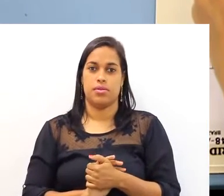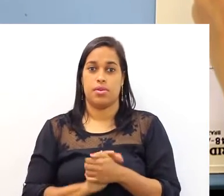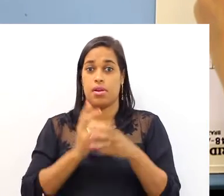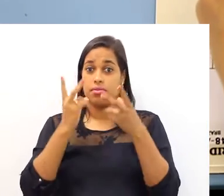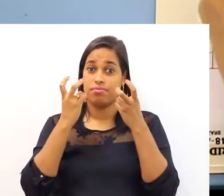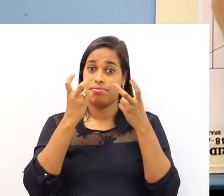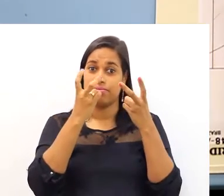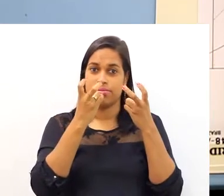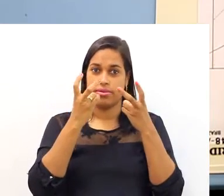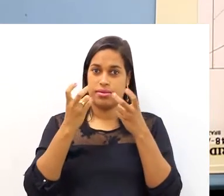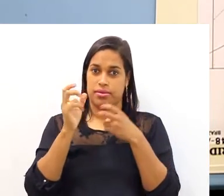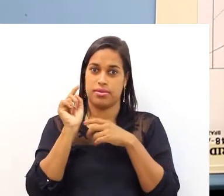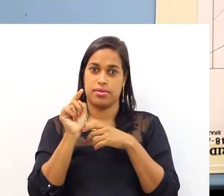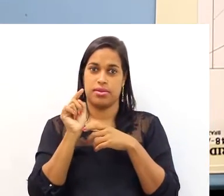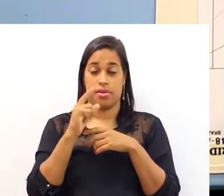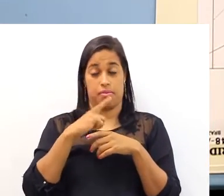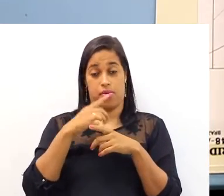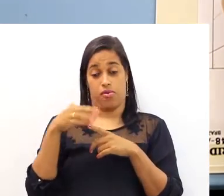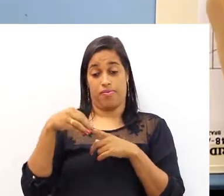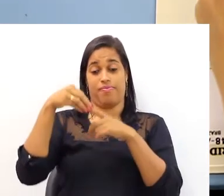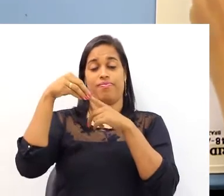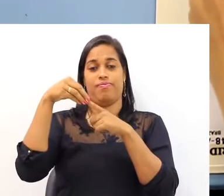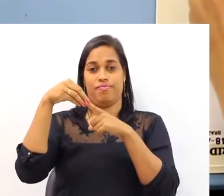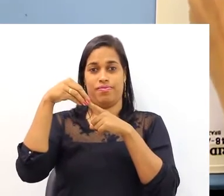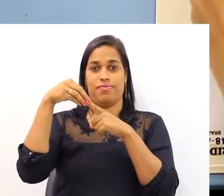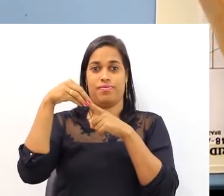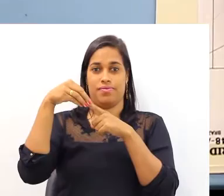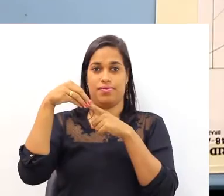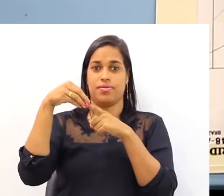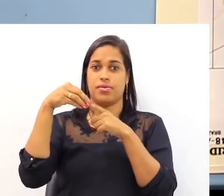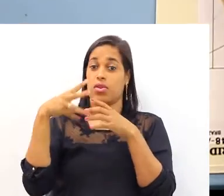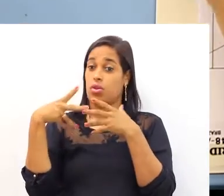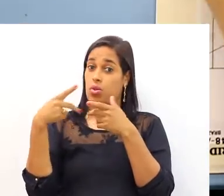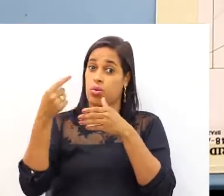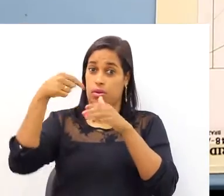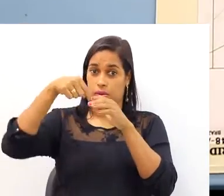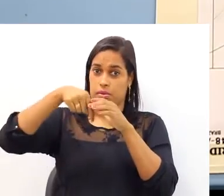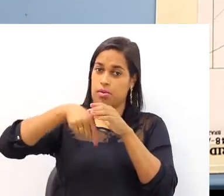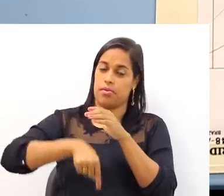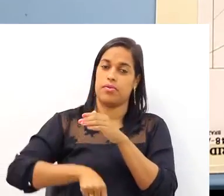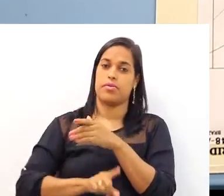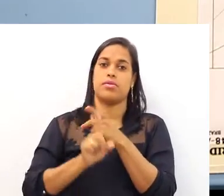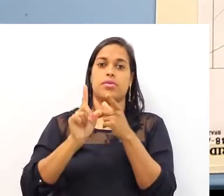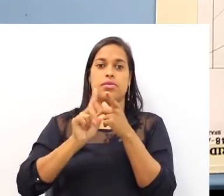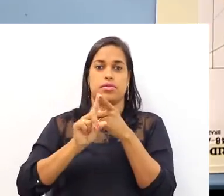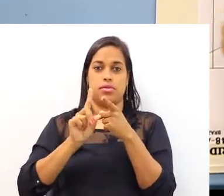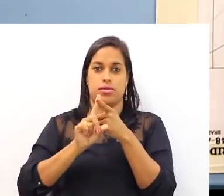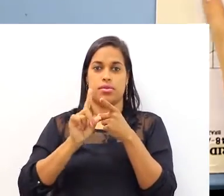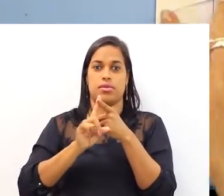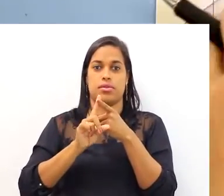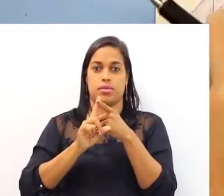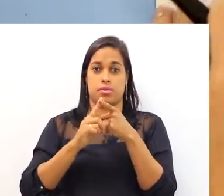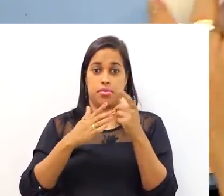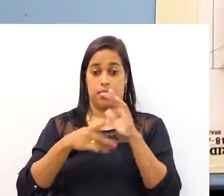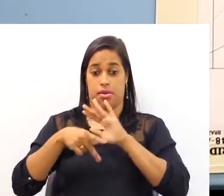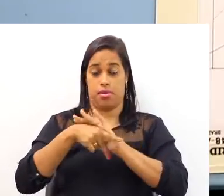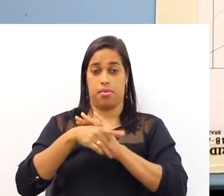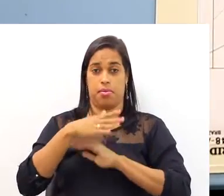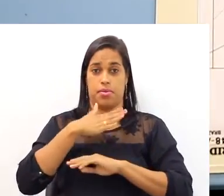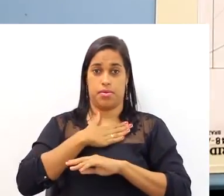Então, observe o meu referencial. Estou levando tudo que é profundidade, convergindo no